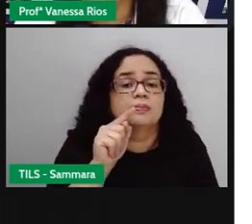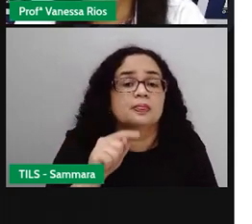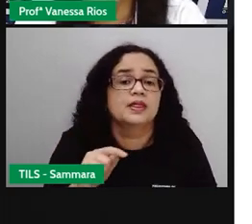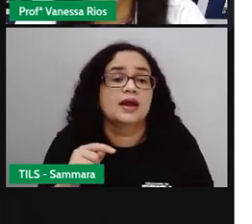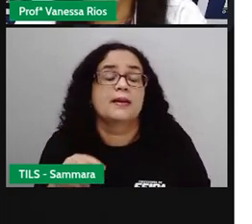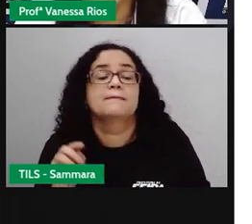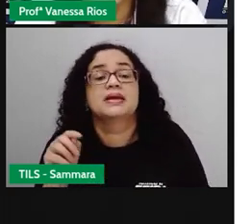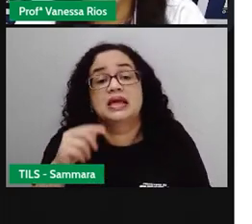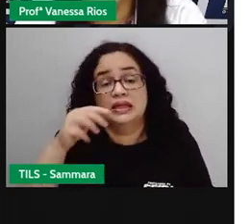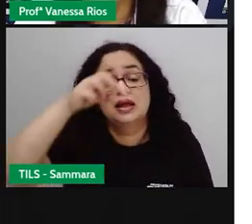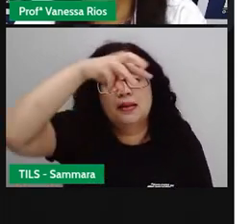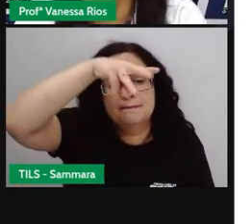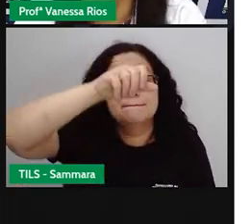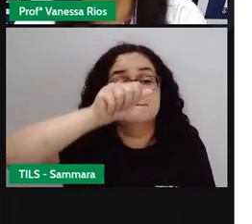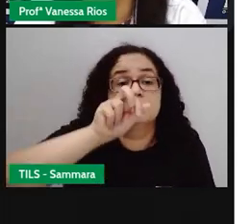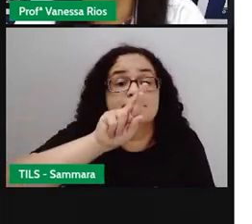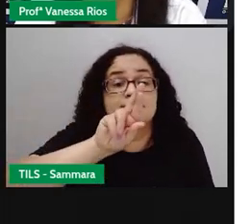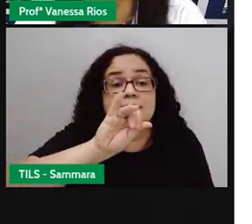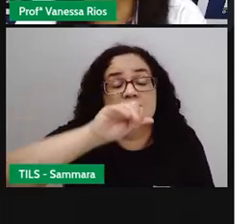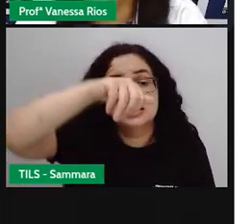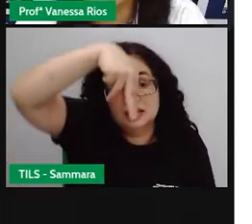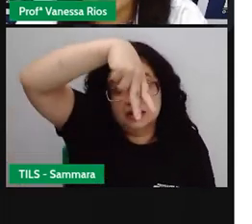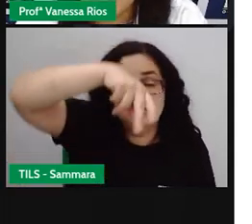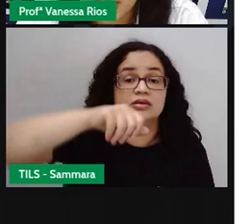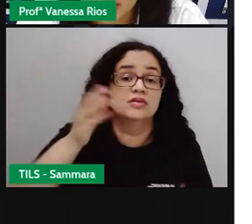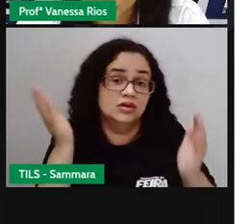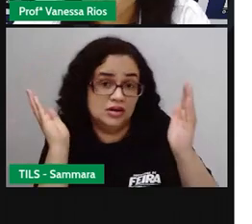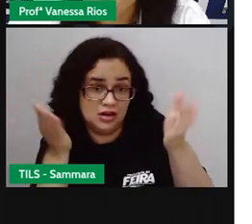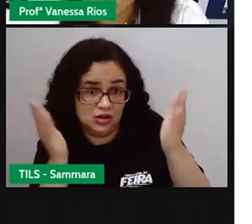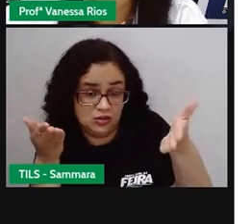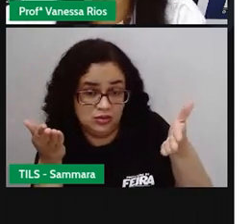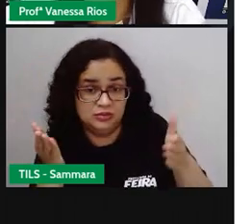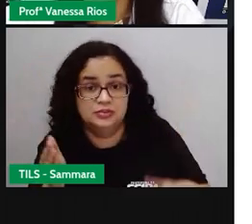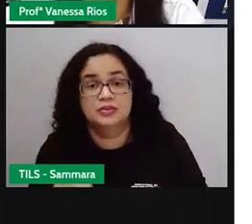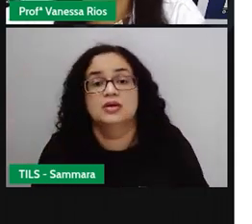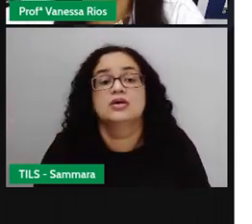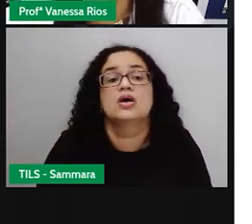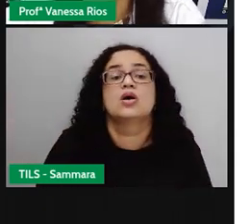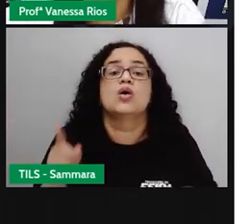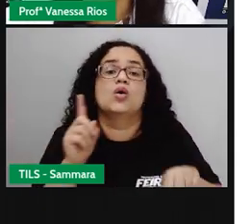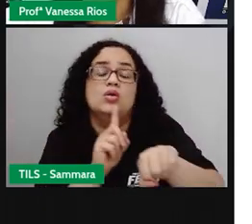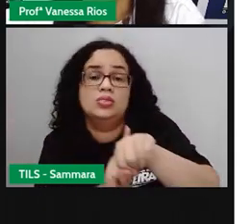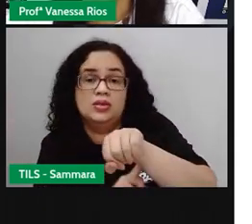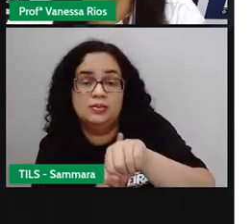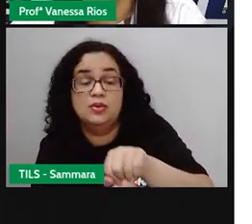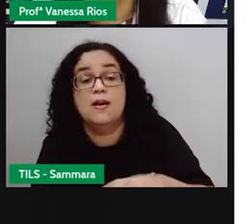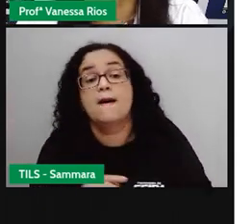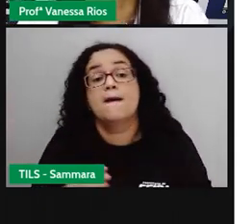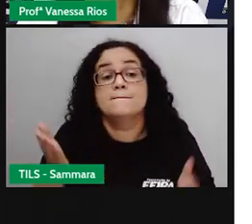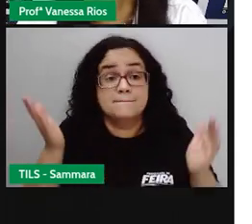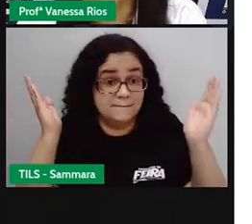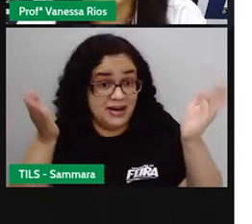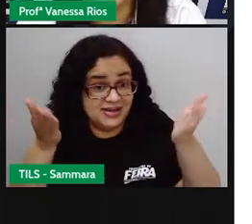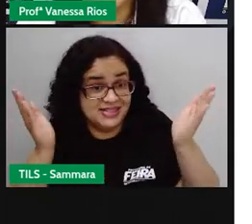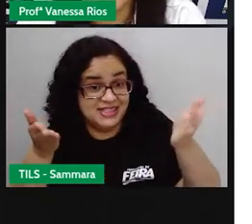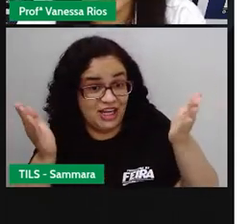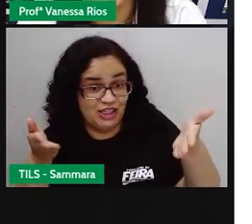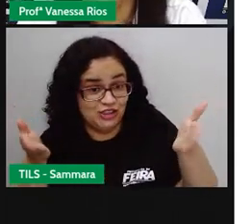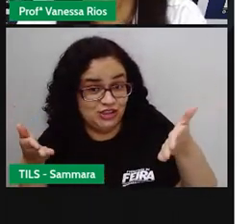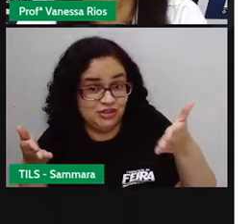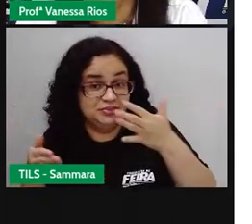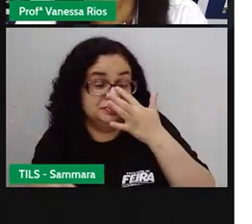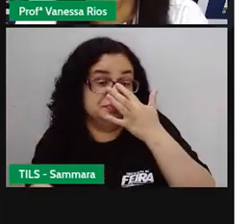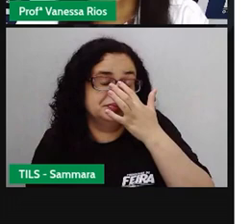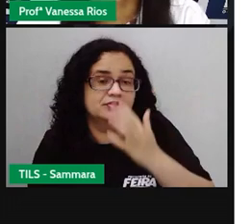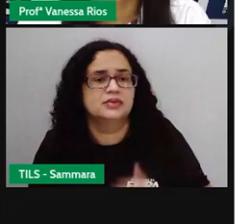ação que Marina está praticando, ó, neste momento. Então, qual é o tempo? Presente.